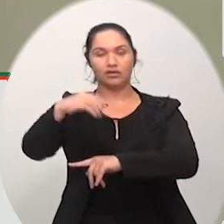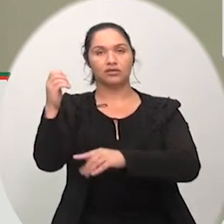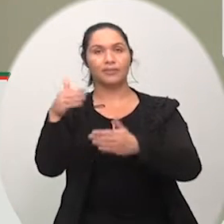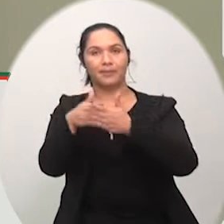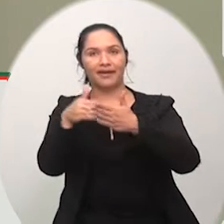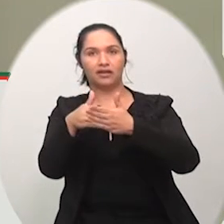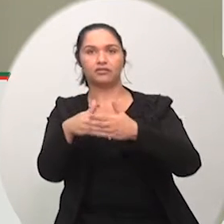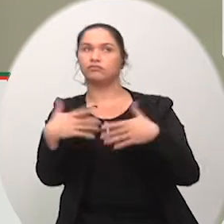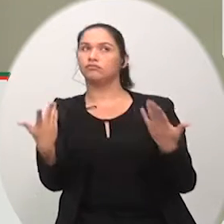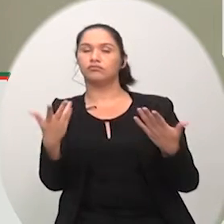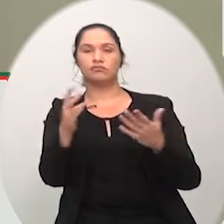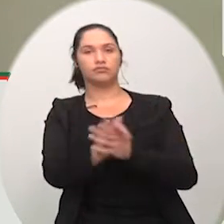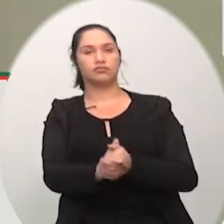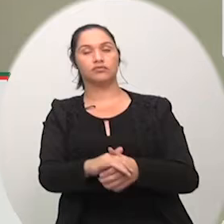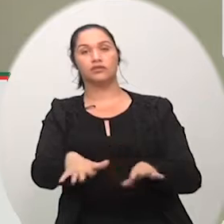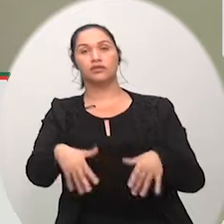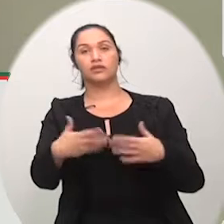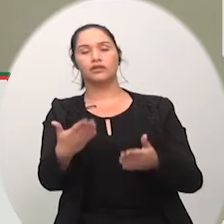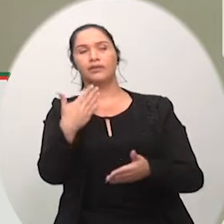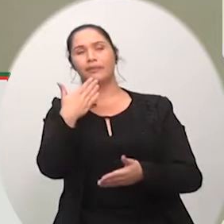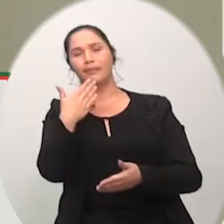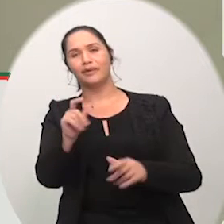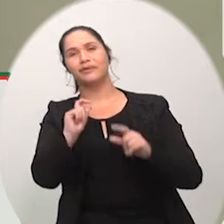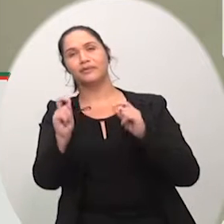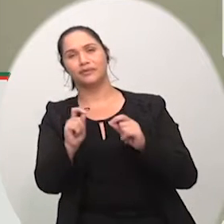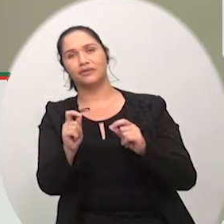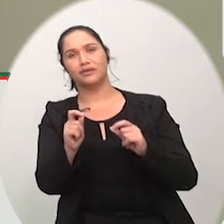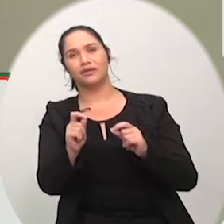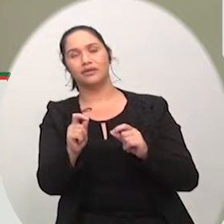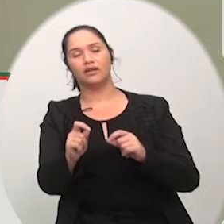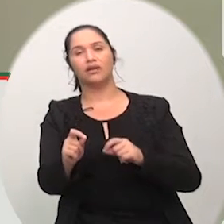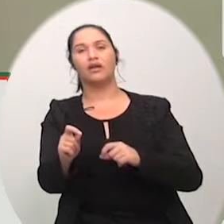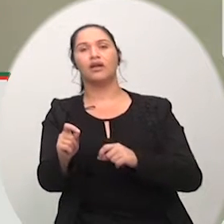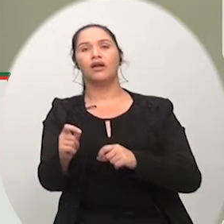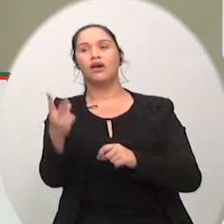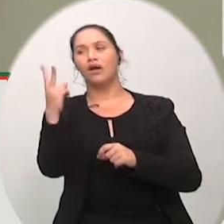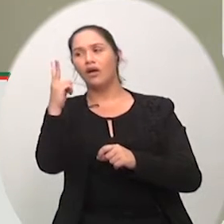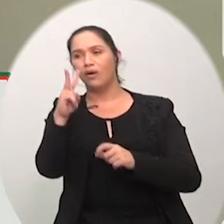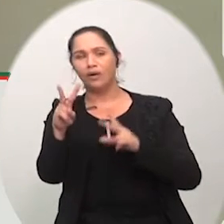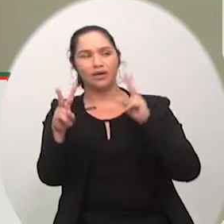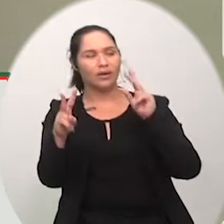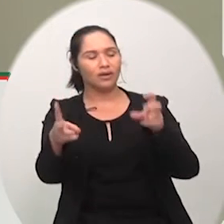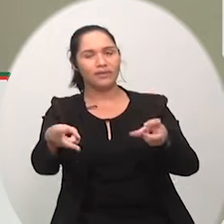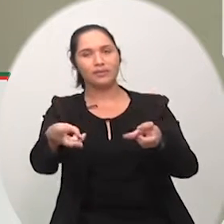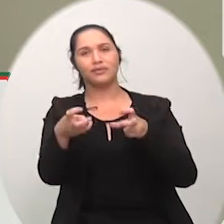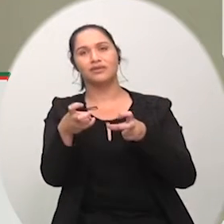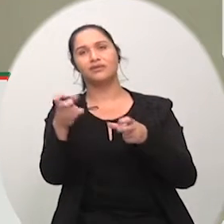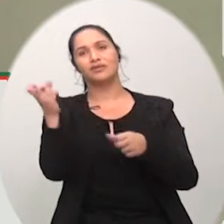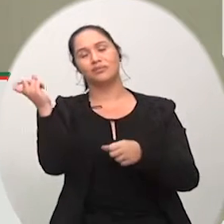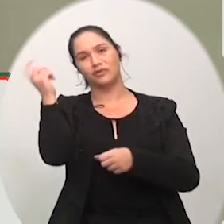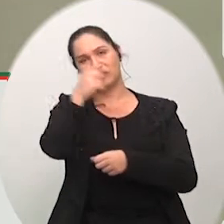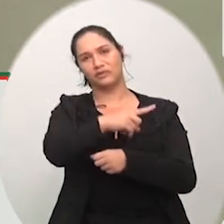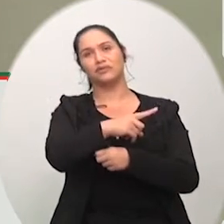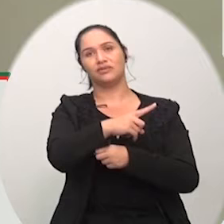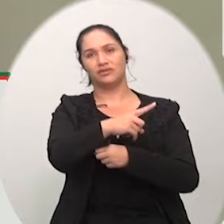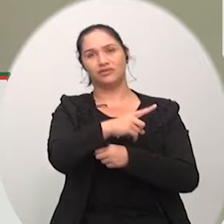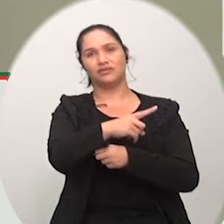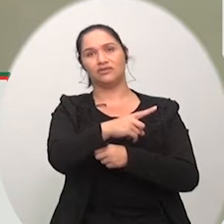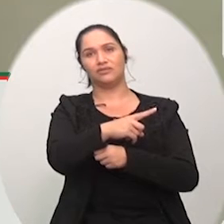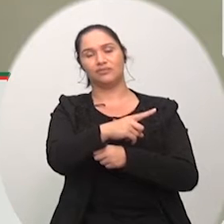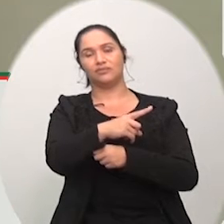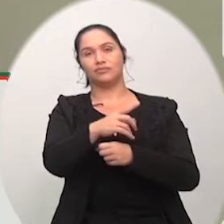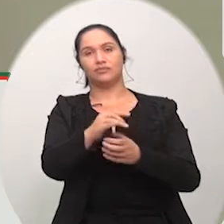caminhada que possa ver com carinho essa situação o que não pode é que a gente levante essa situação